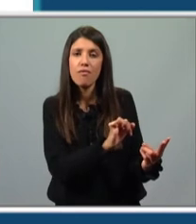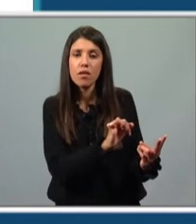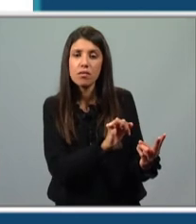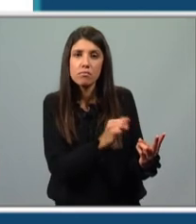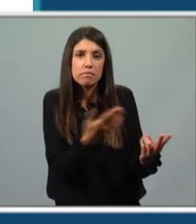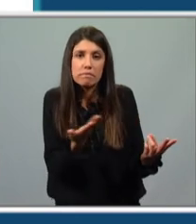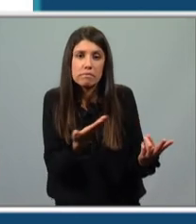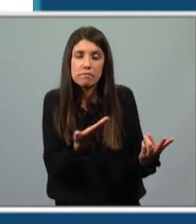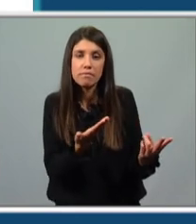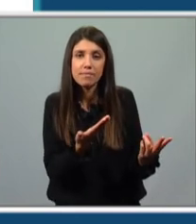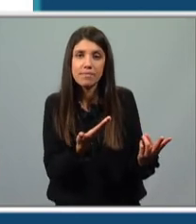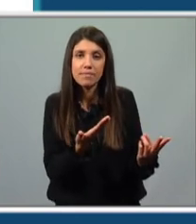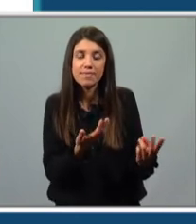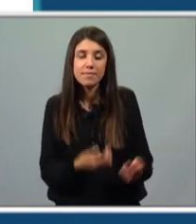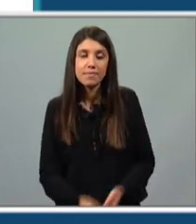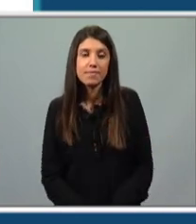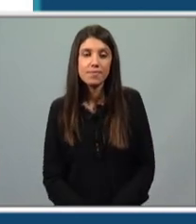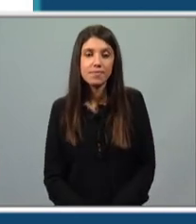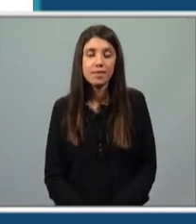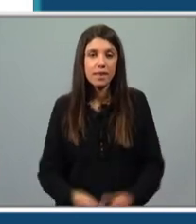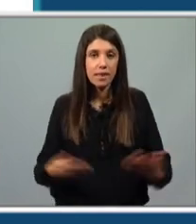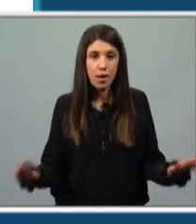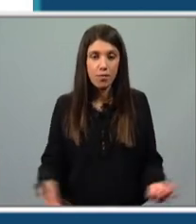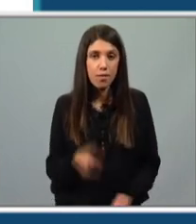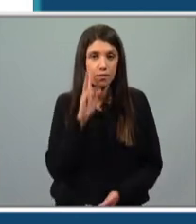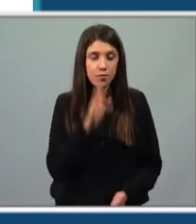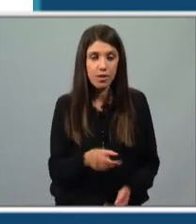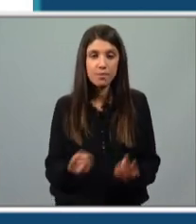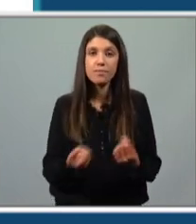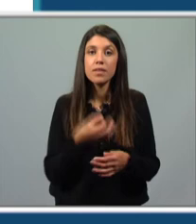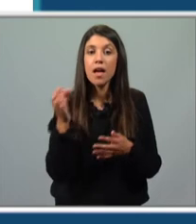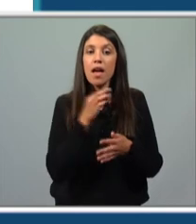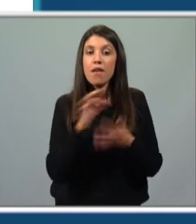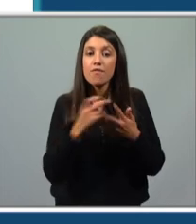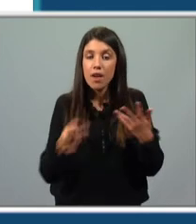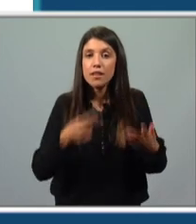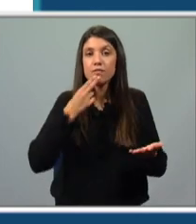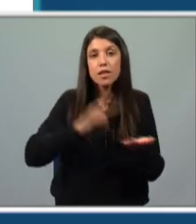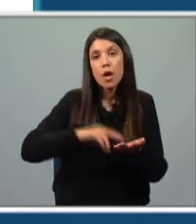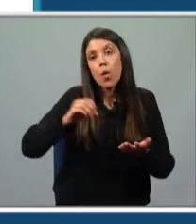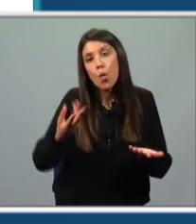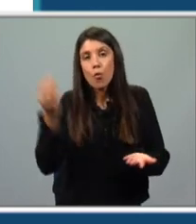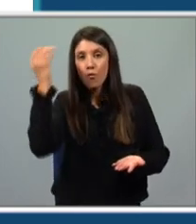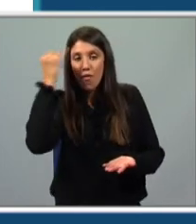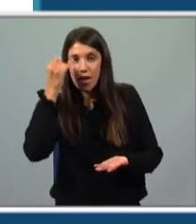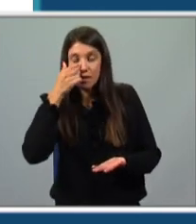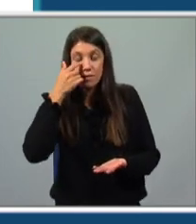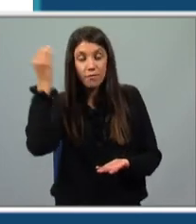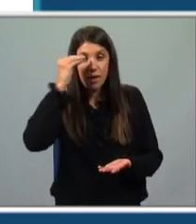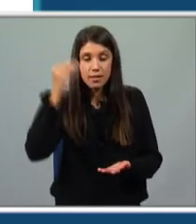pensei nisso. Portanto, vamos agora classificar as afirmações como verdadeiras ou falsas.